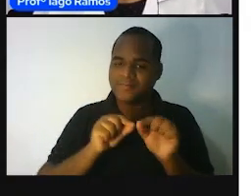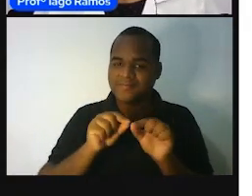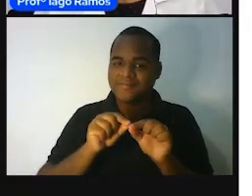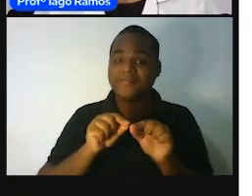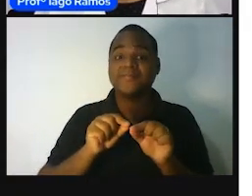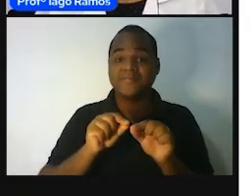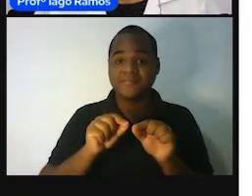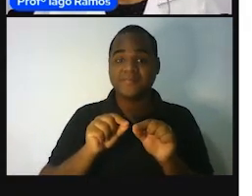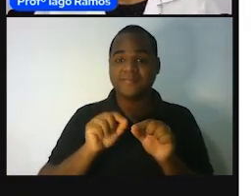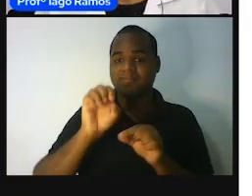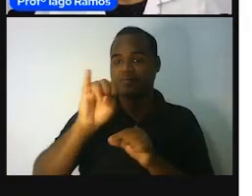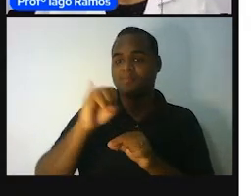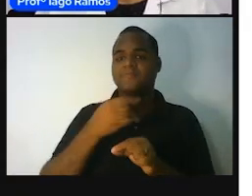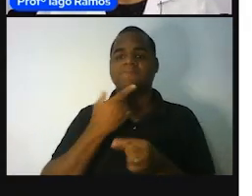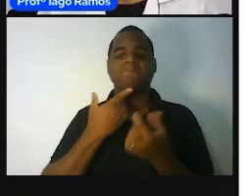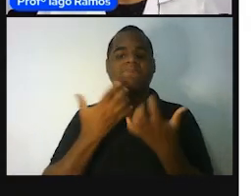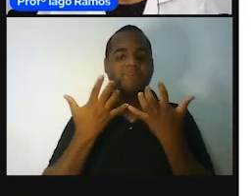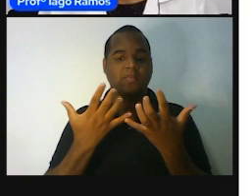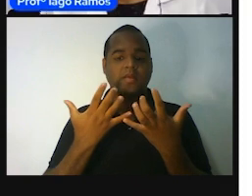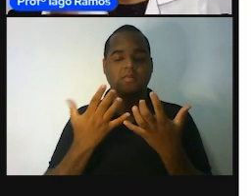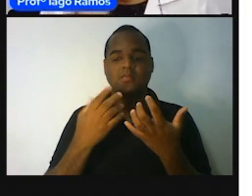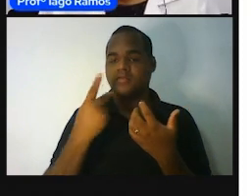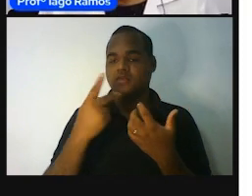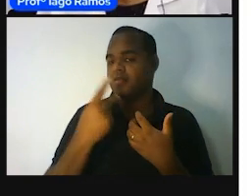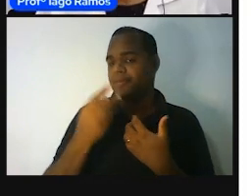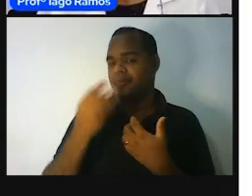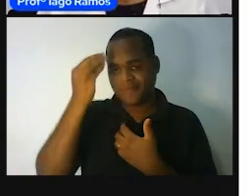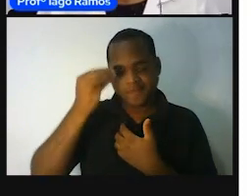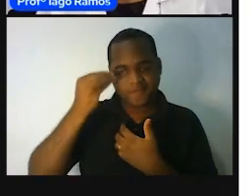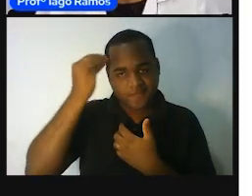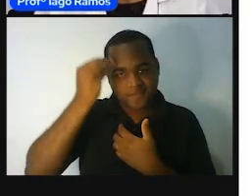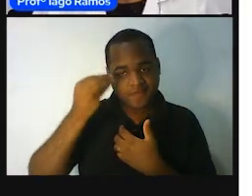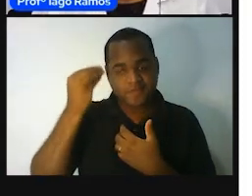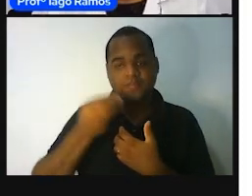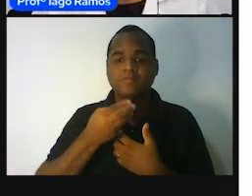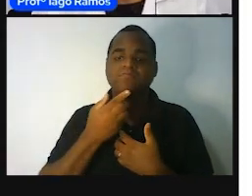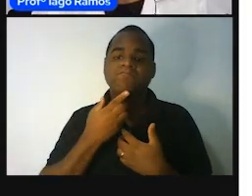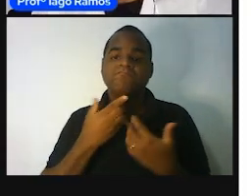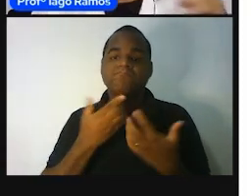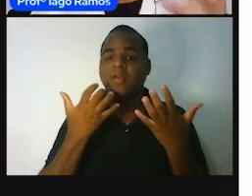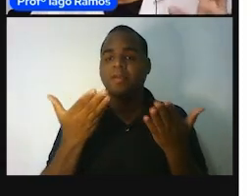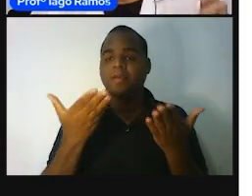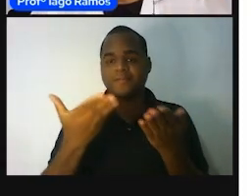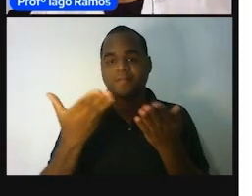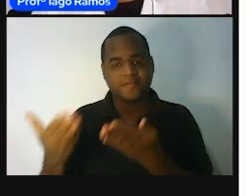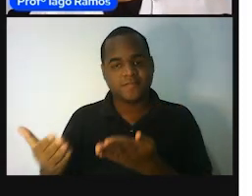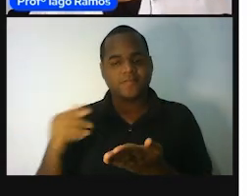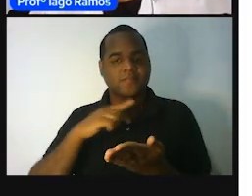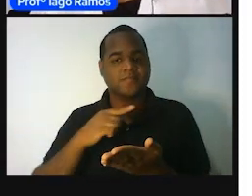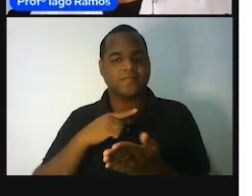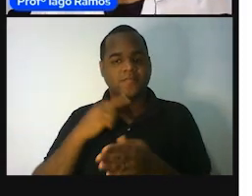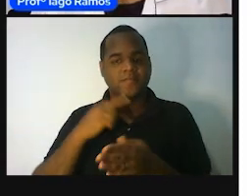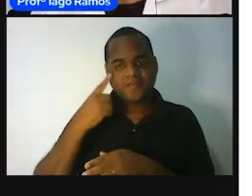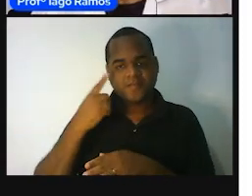se você quiser fazer essa experiência e ter um convido a você escolher